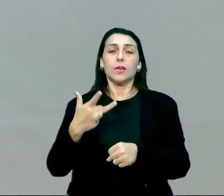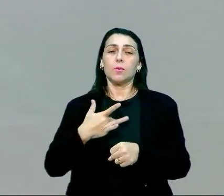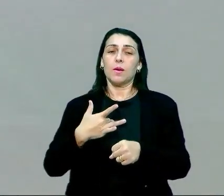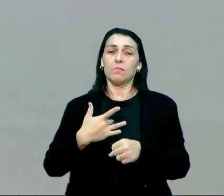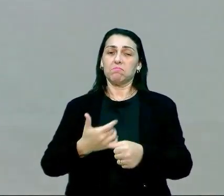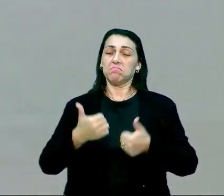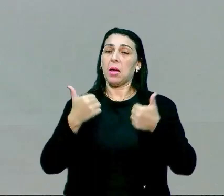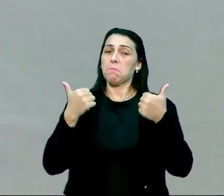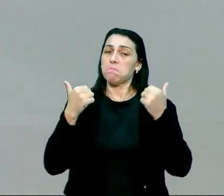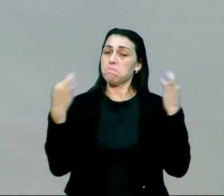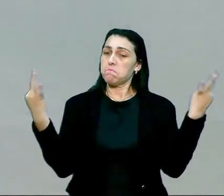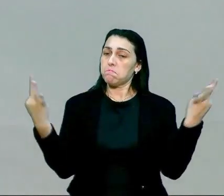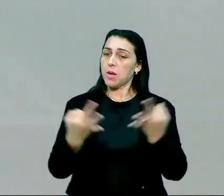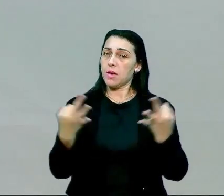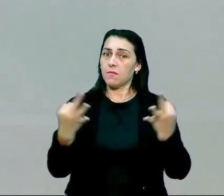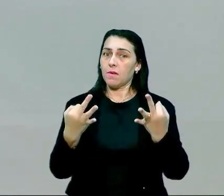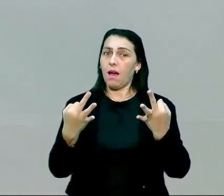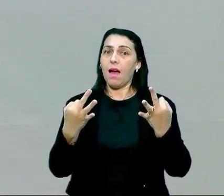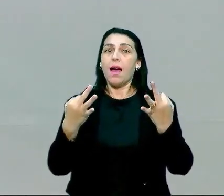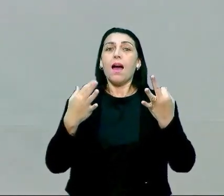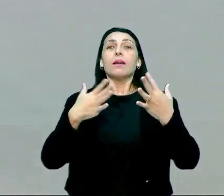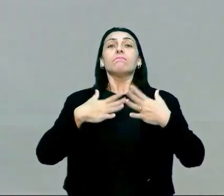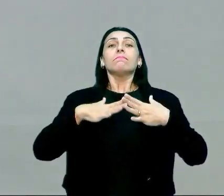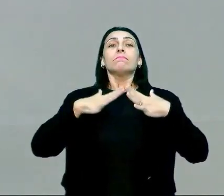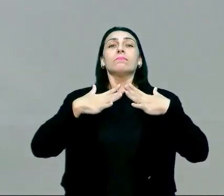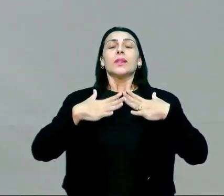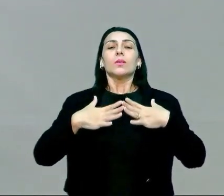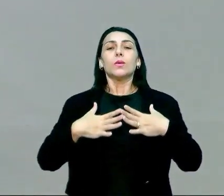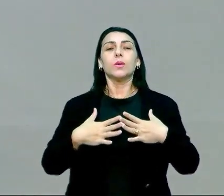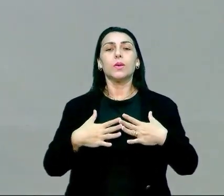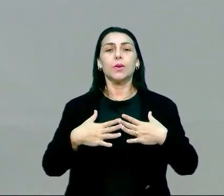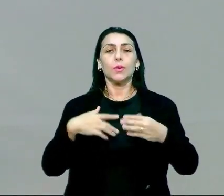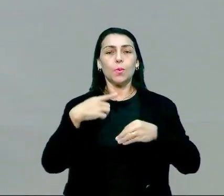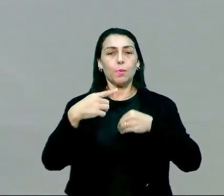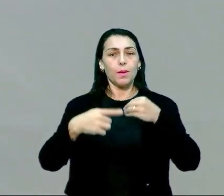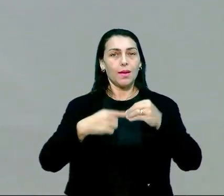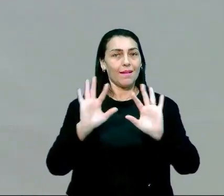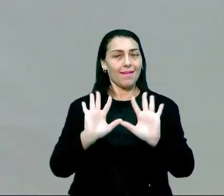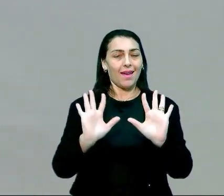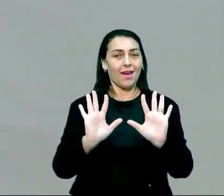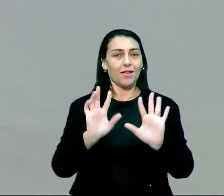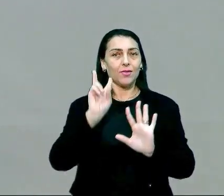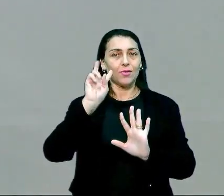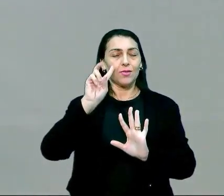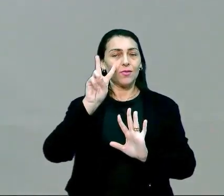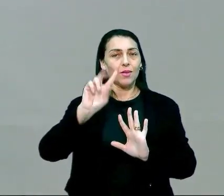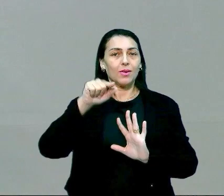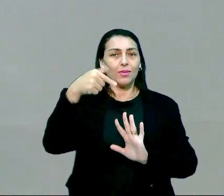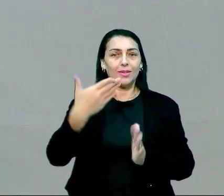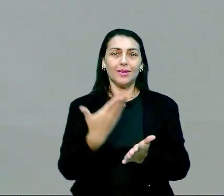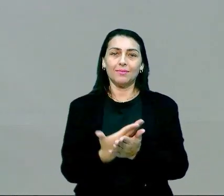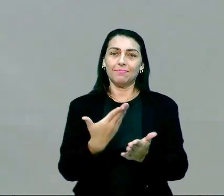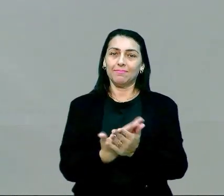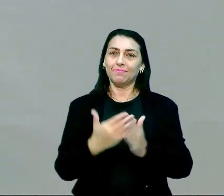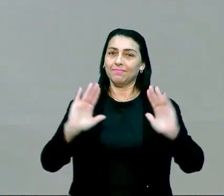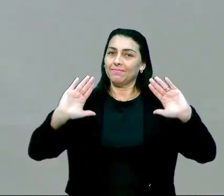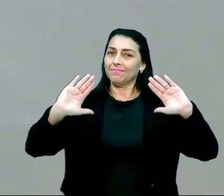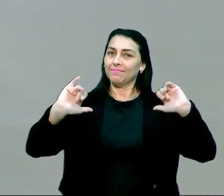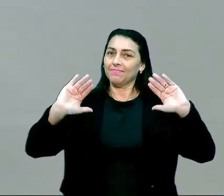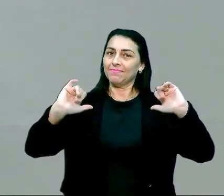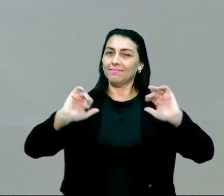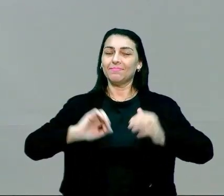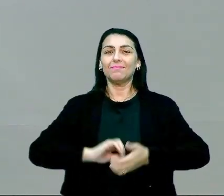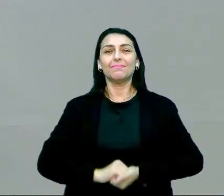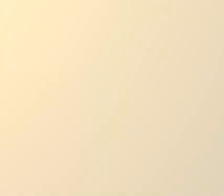esteja a mil, que vocês respirem, não pirem e nos vemos numa próxima aula. Até lá!